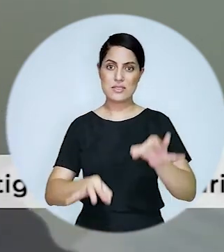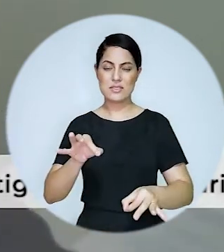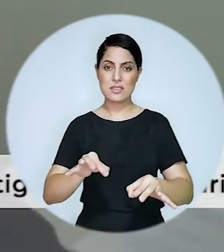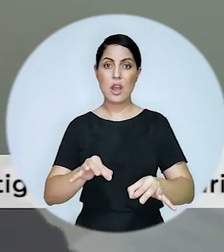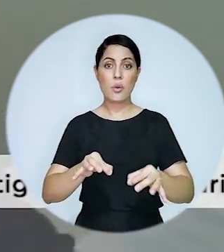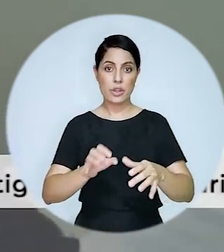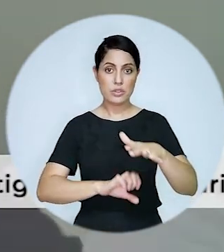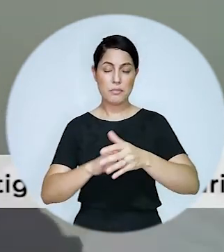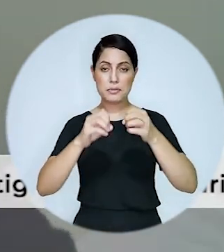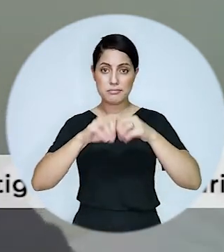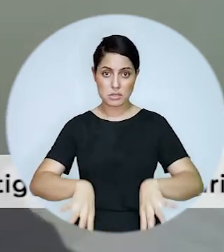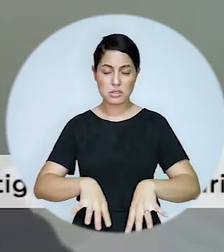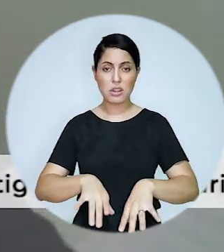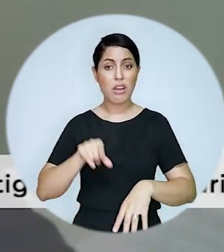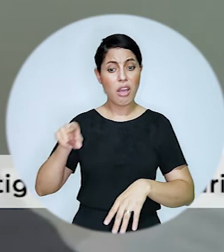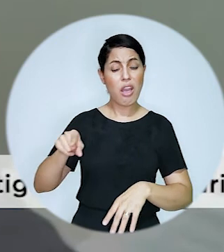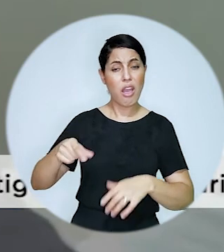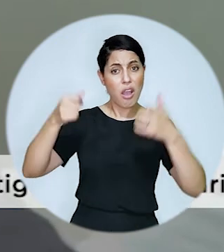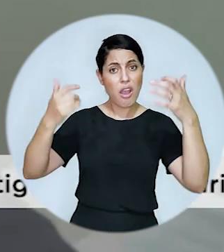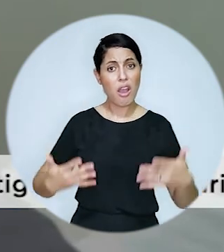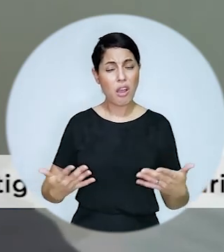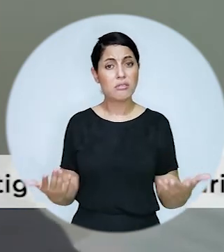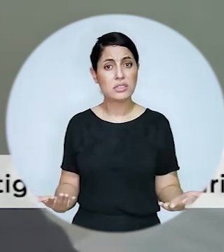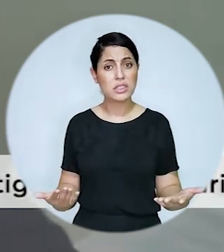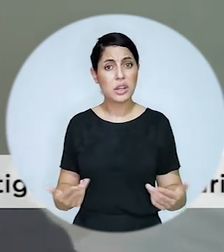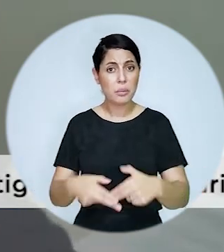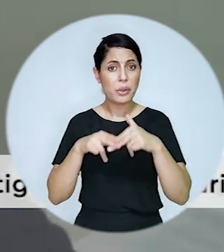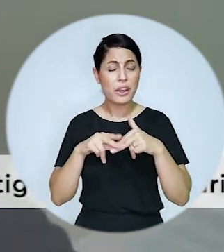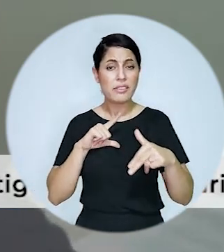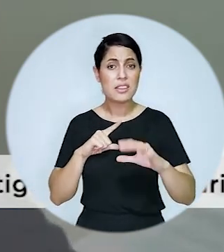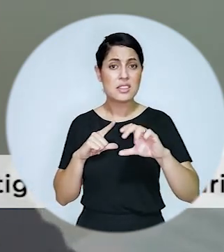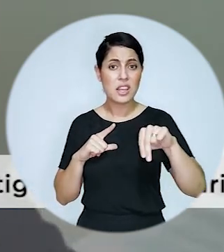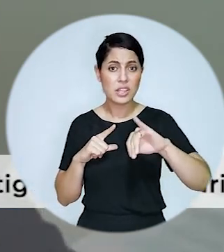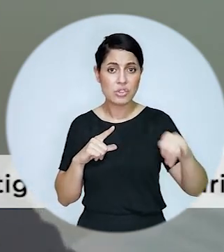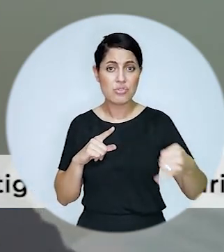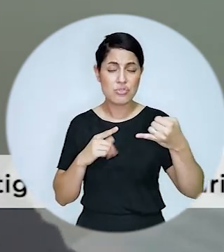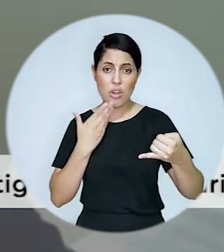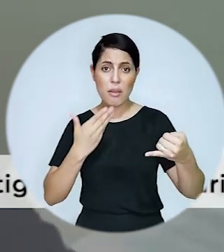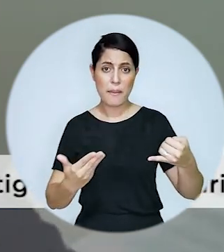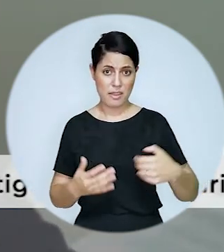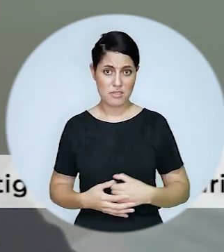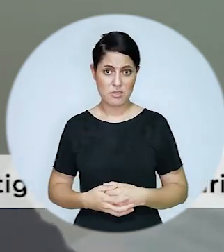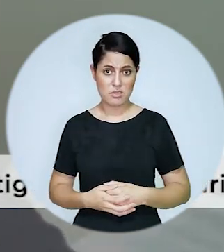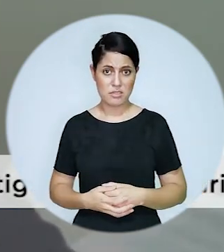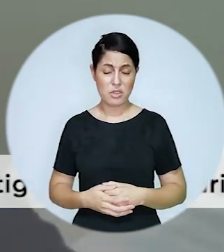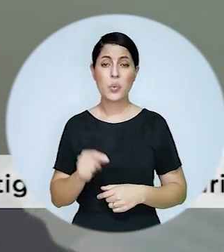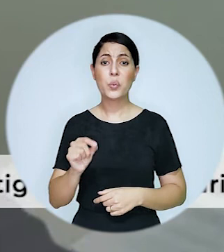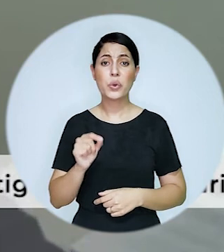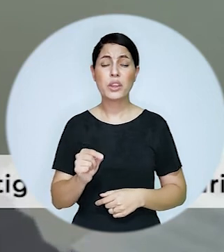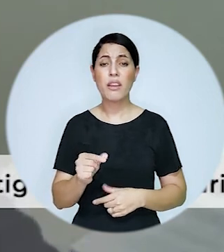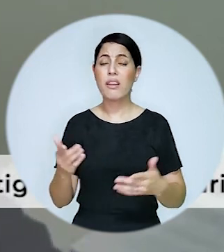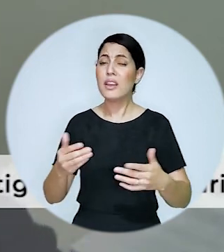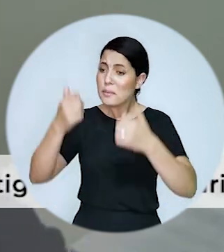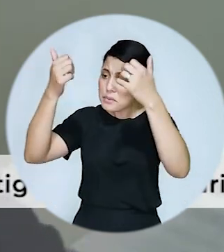judicial e de falências em que muitas vezes diante de situações como essa o próprio CNJ pede através do nosso conselho